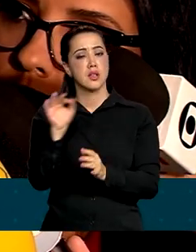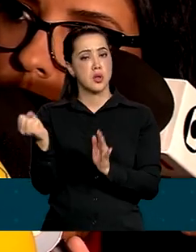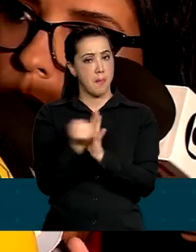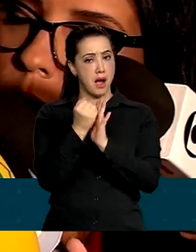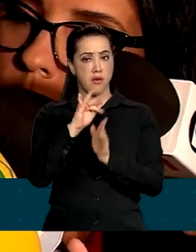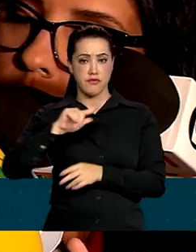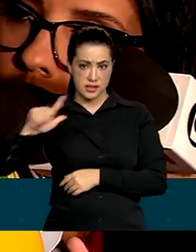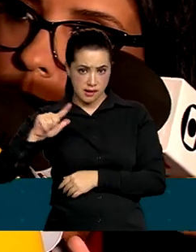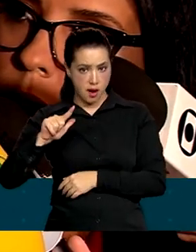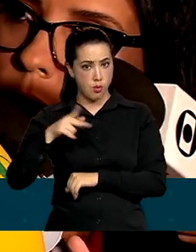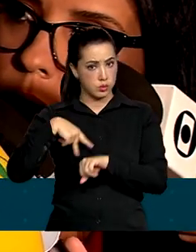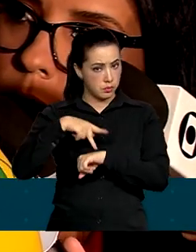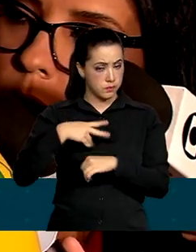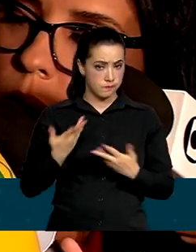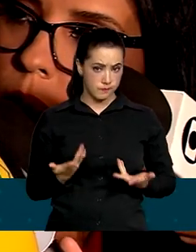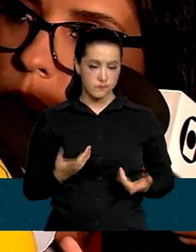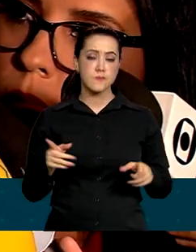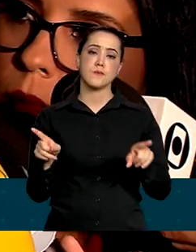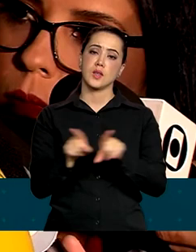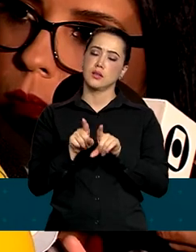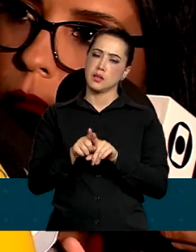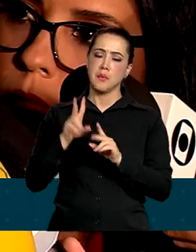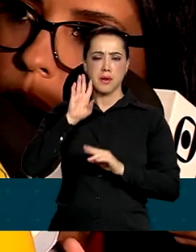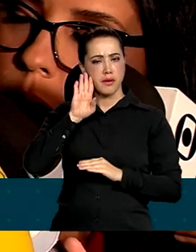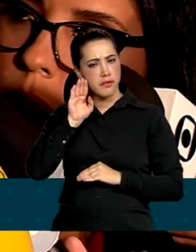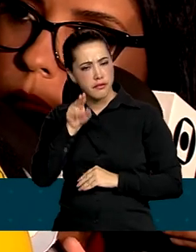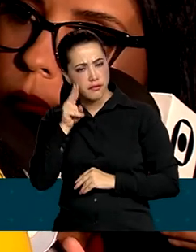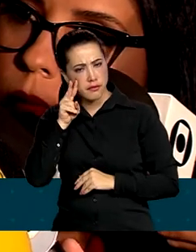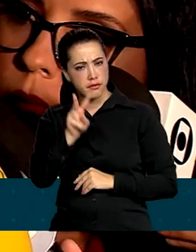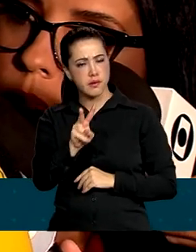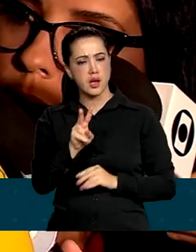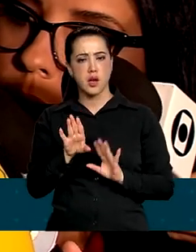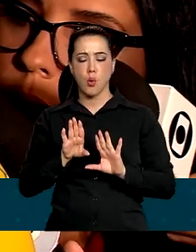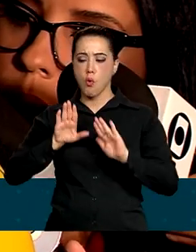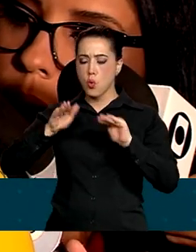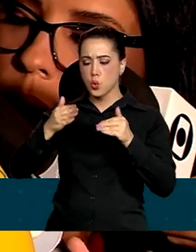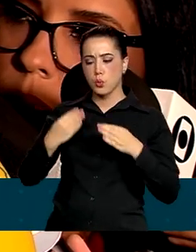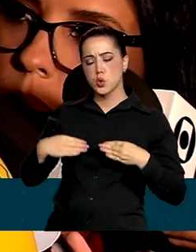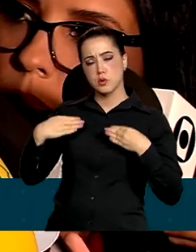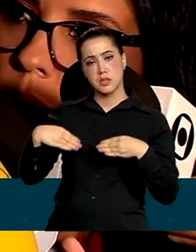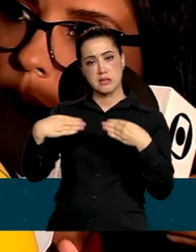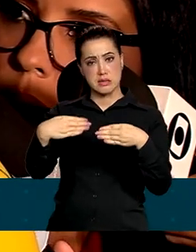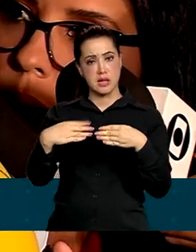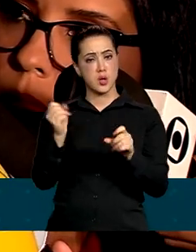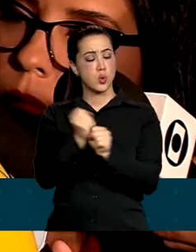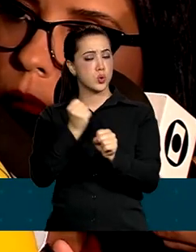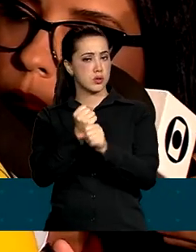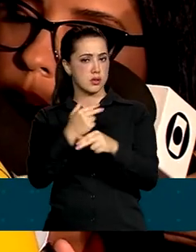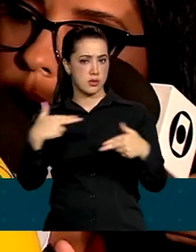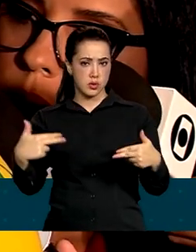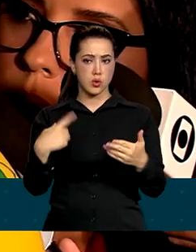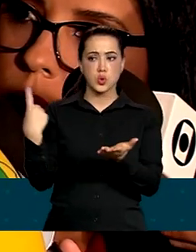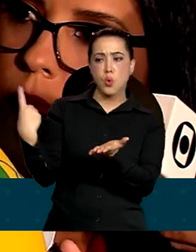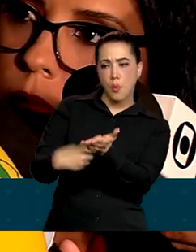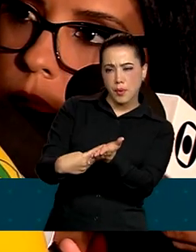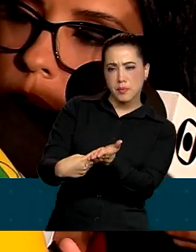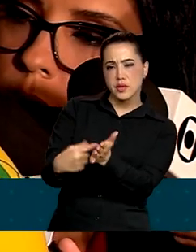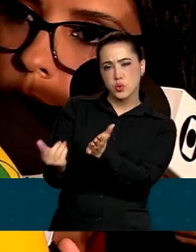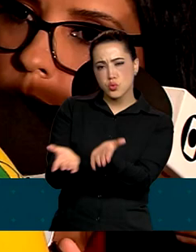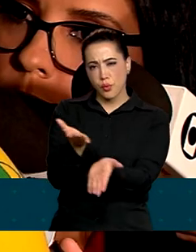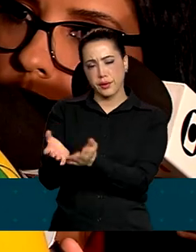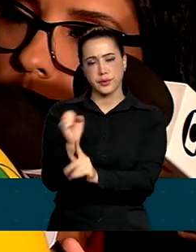Vai poder se dedicar ao acompanhamento dos seus ministérios, tanto da área de infraestrutura, da agenda social,